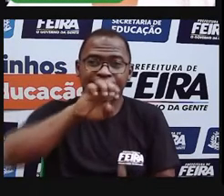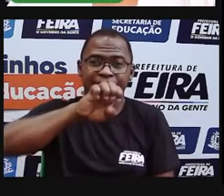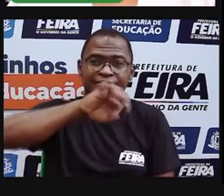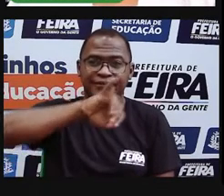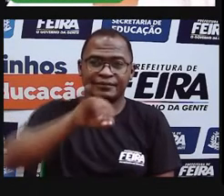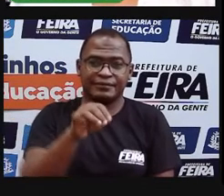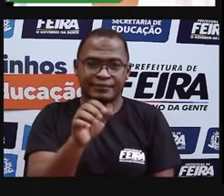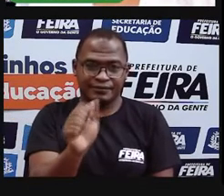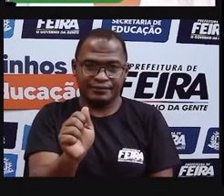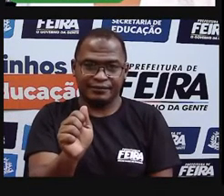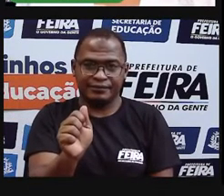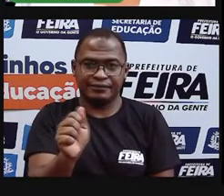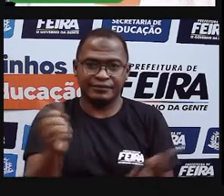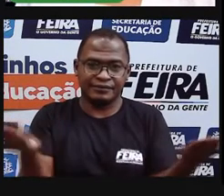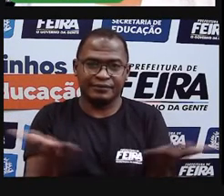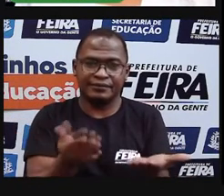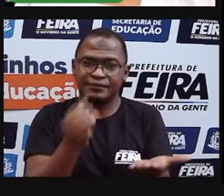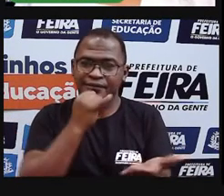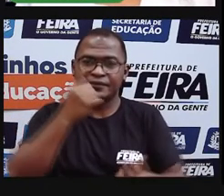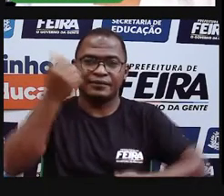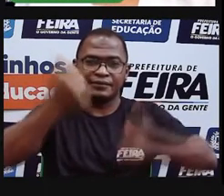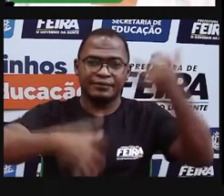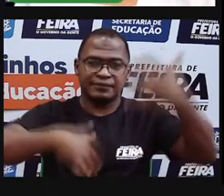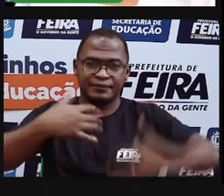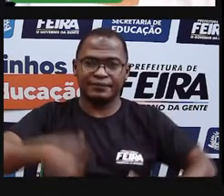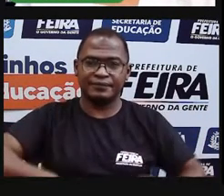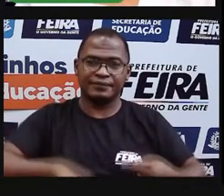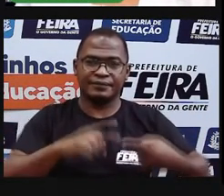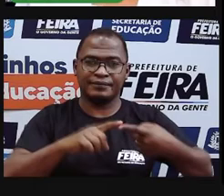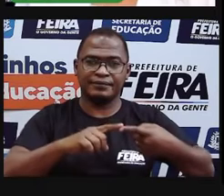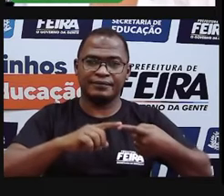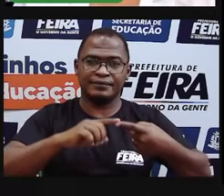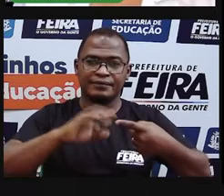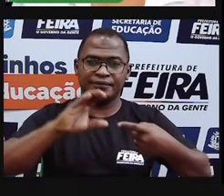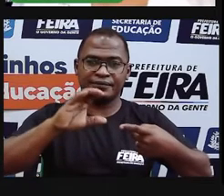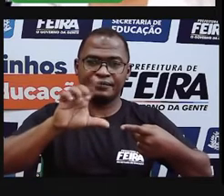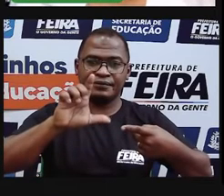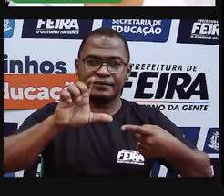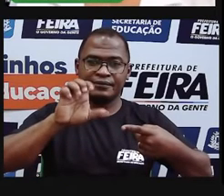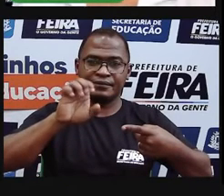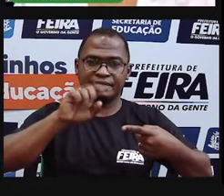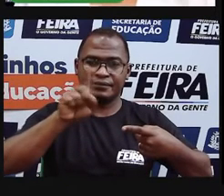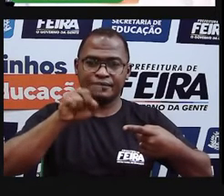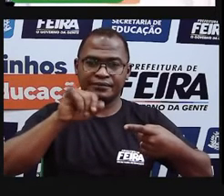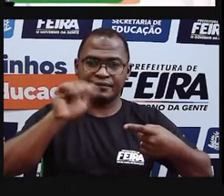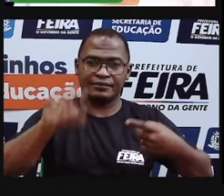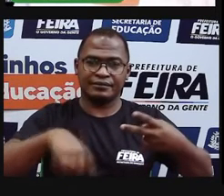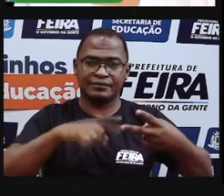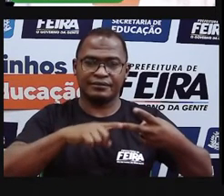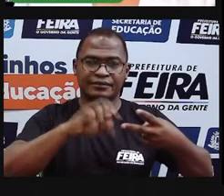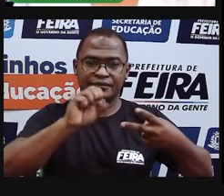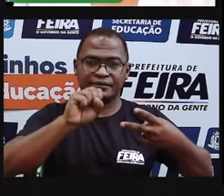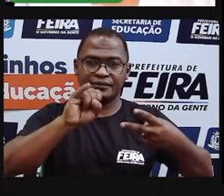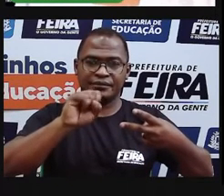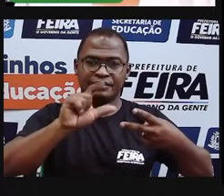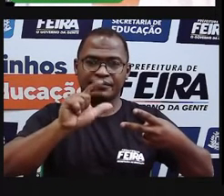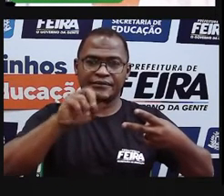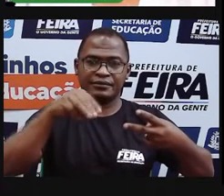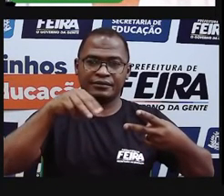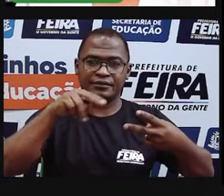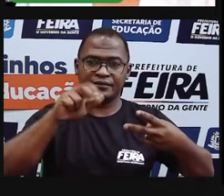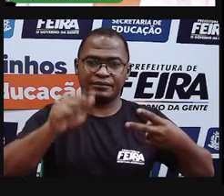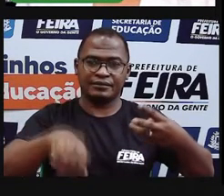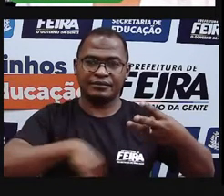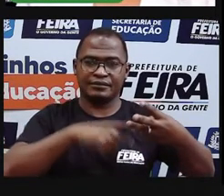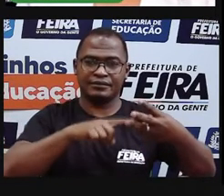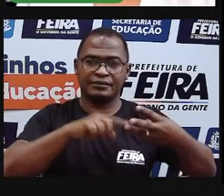aula que preparamos, Clésia, Silvana e eu, Nádia Lopes, a nossa aula é da